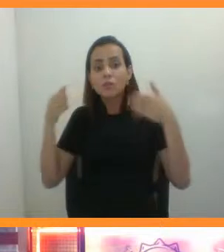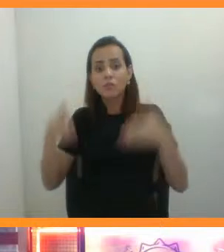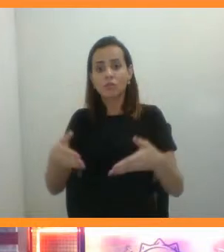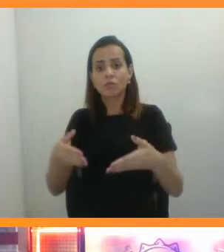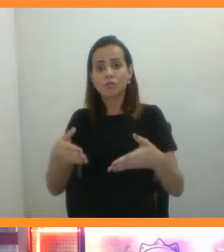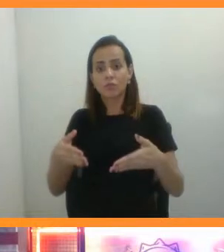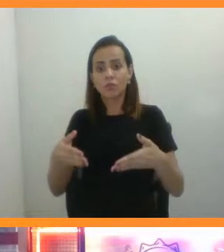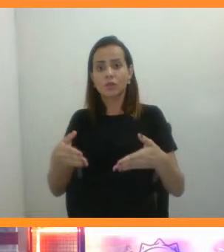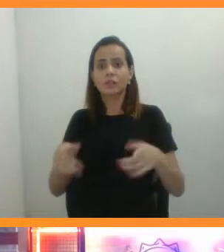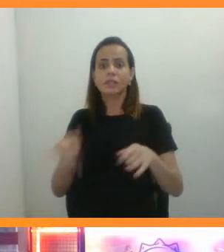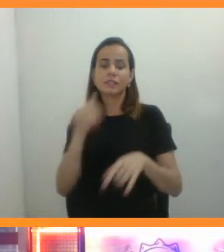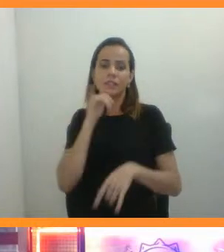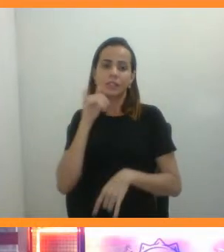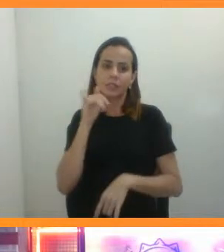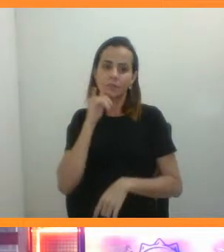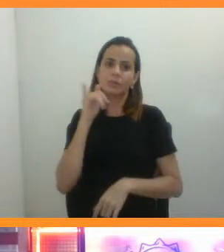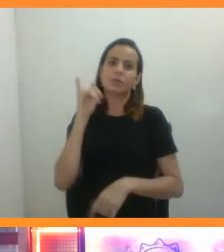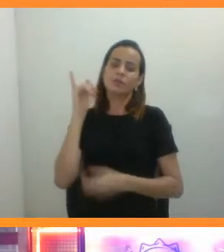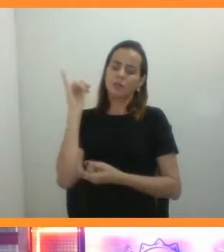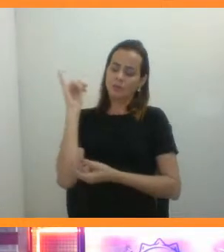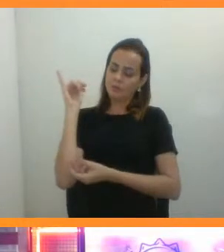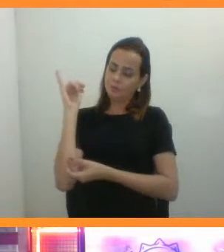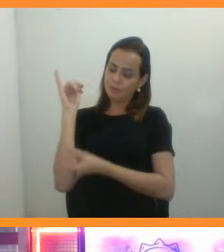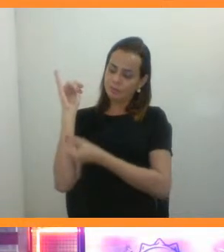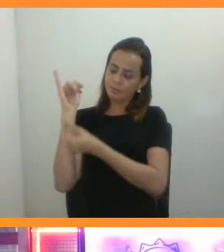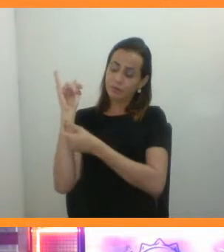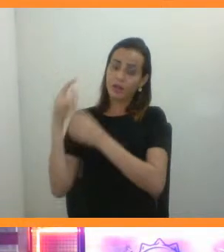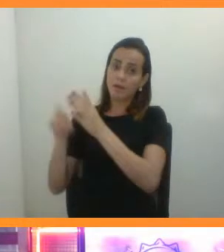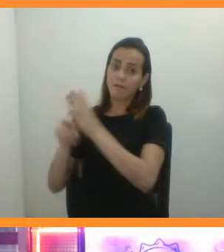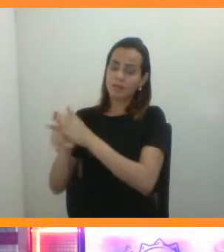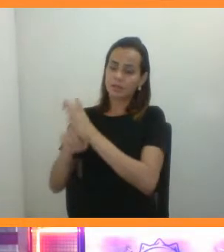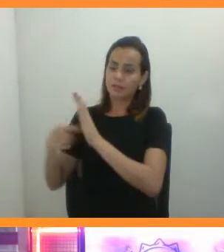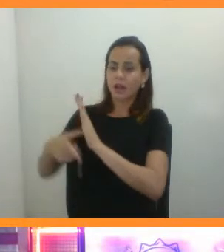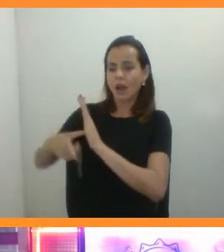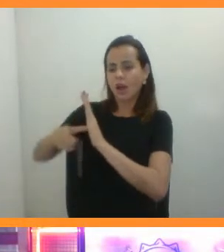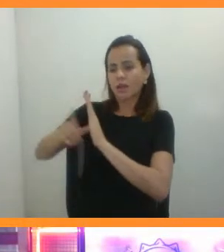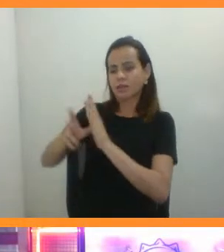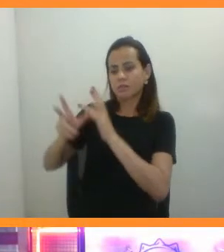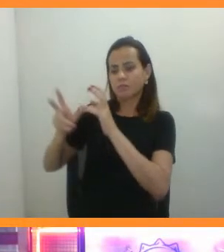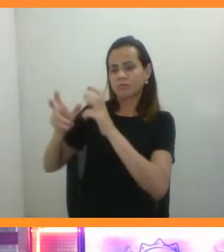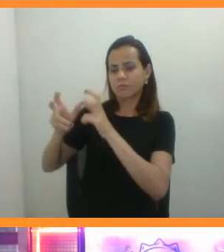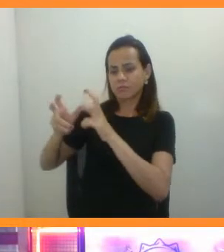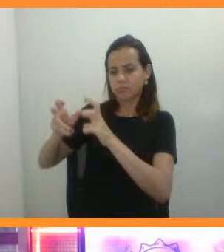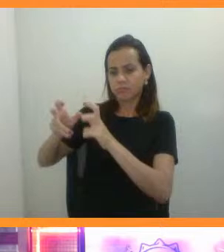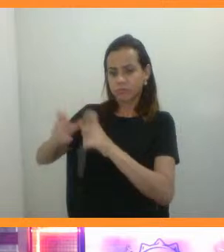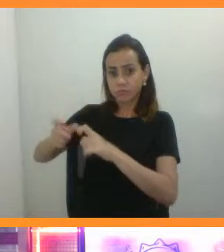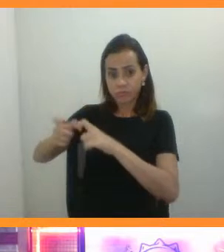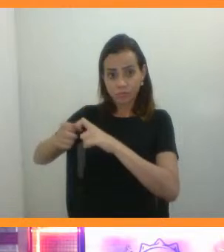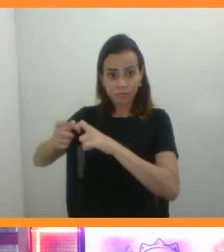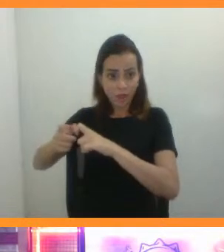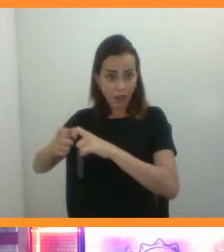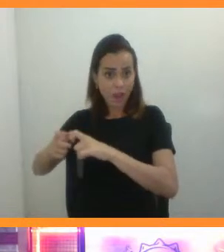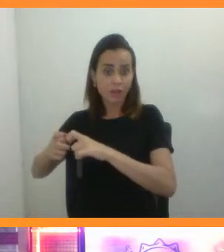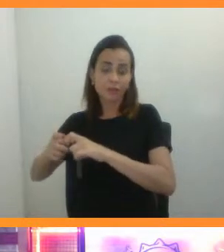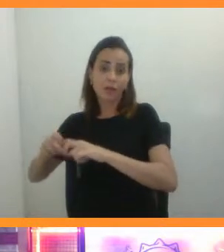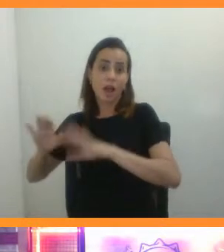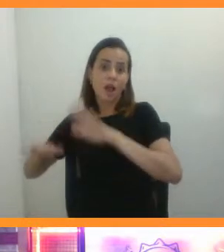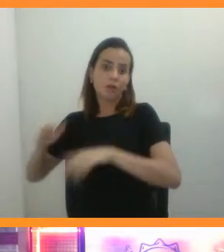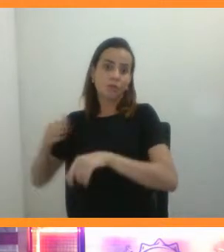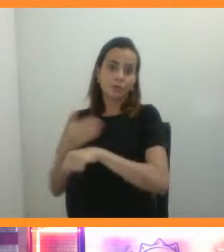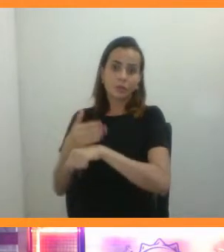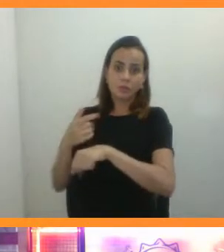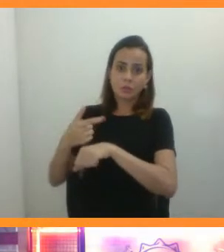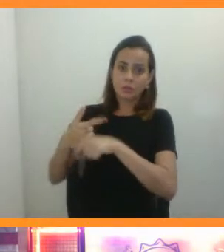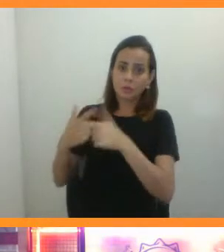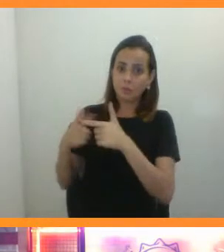in vitro, para o diagnóstico precoce de algumas eventuais patologias, biópsia